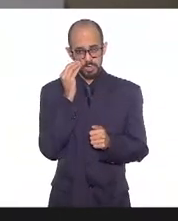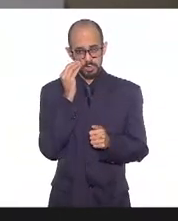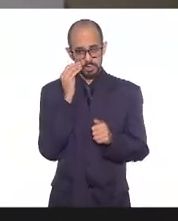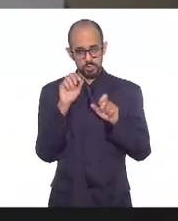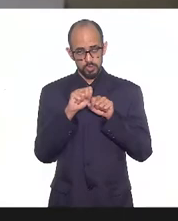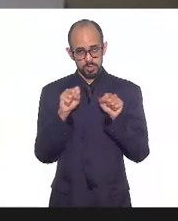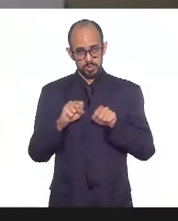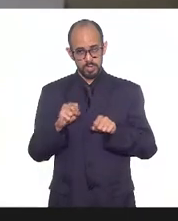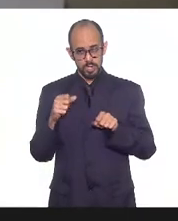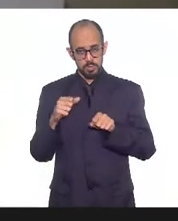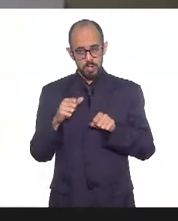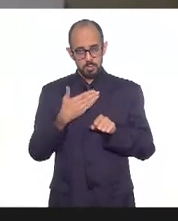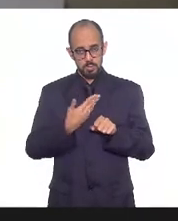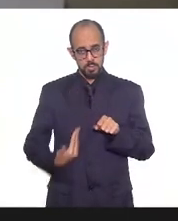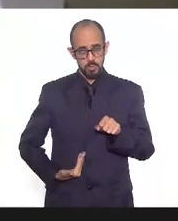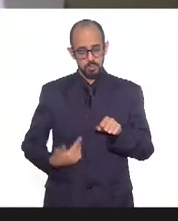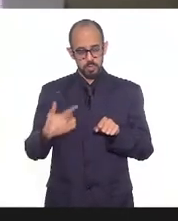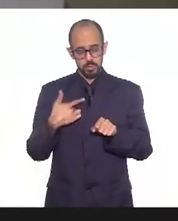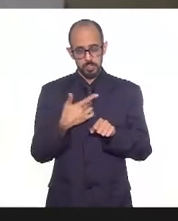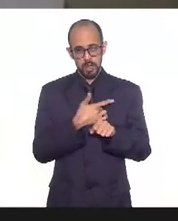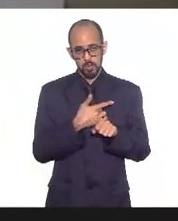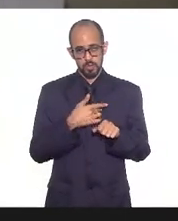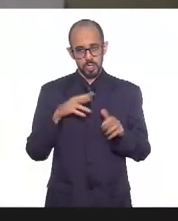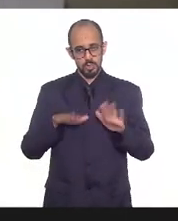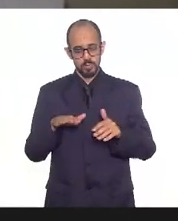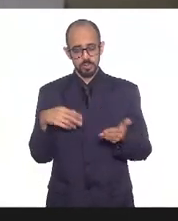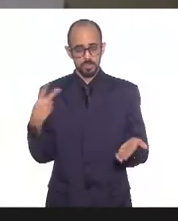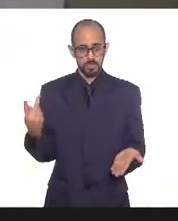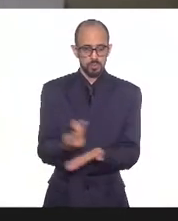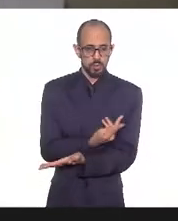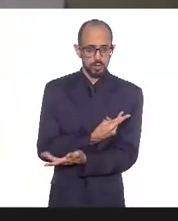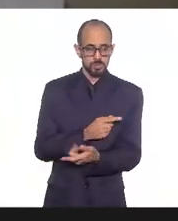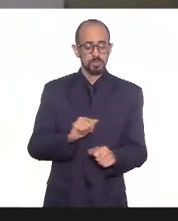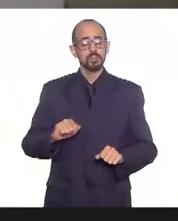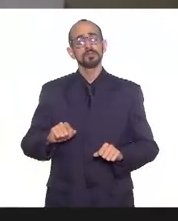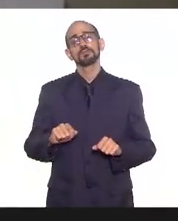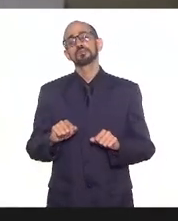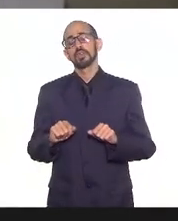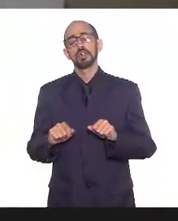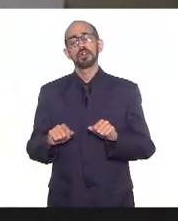de saúde ela vem sendo feita mas a gente sabe que existem